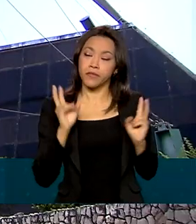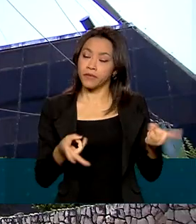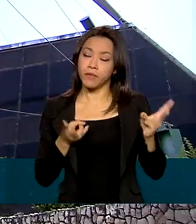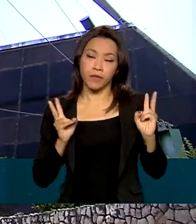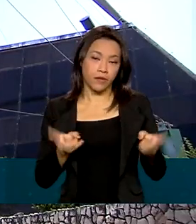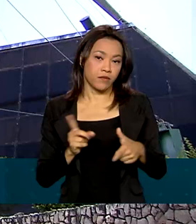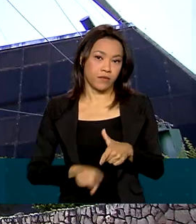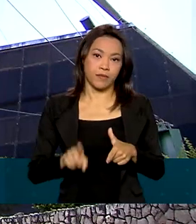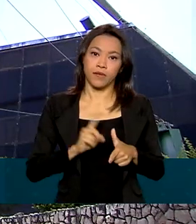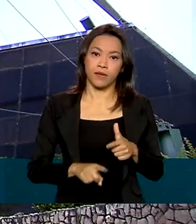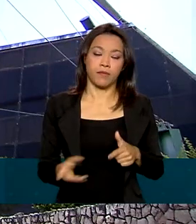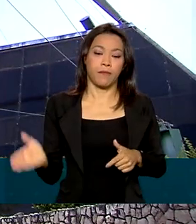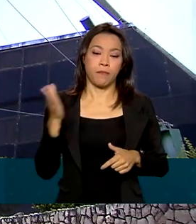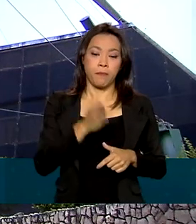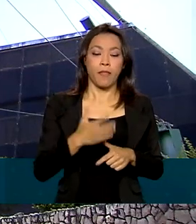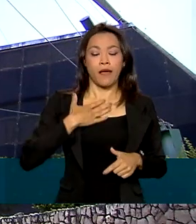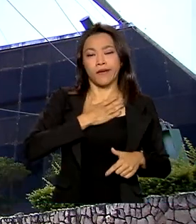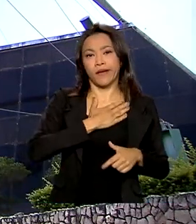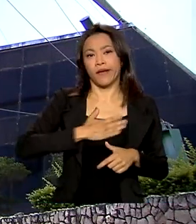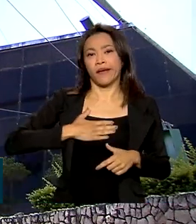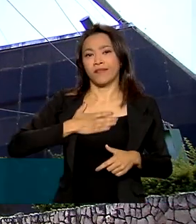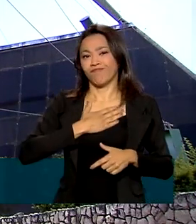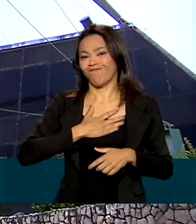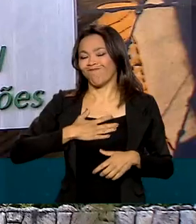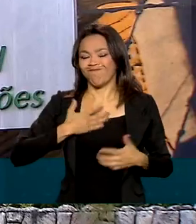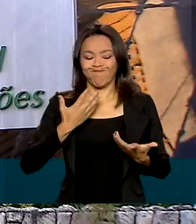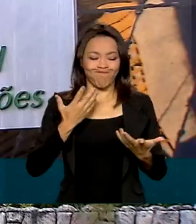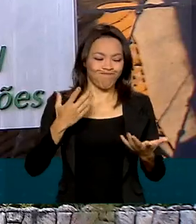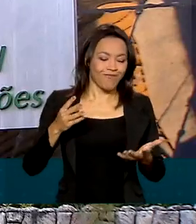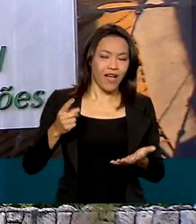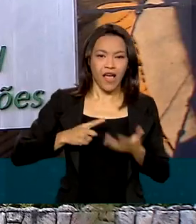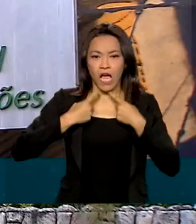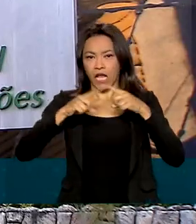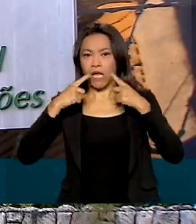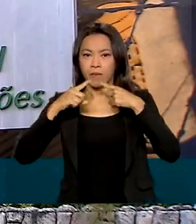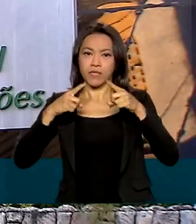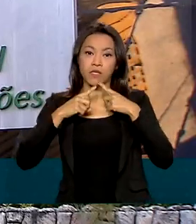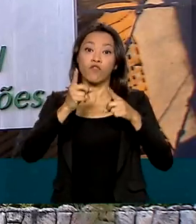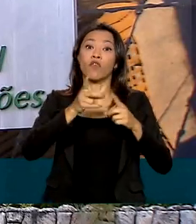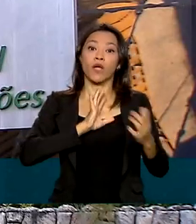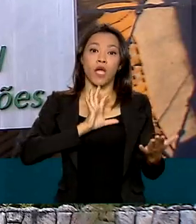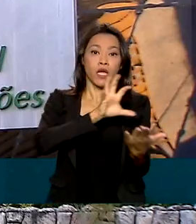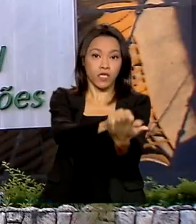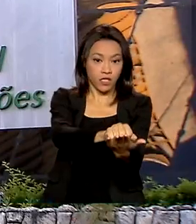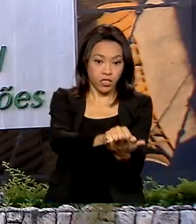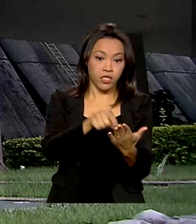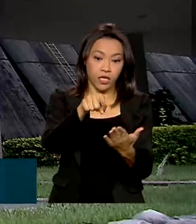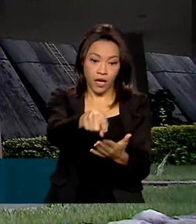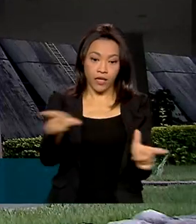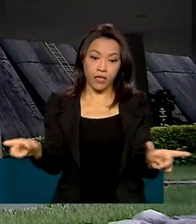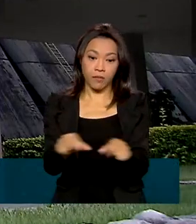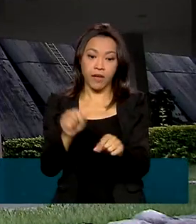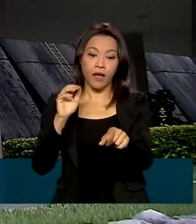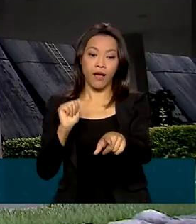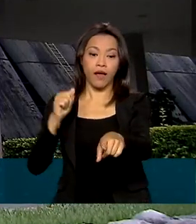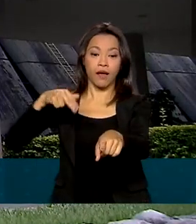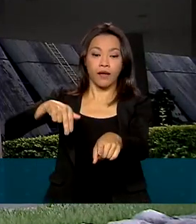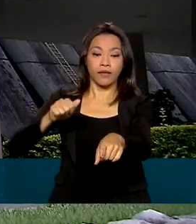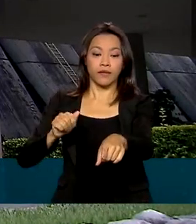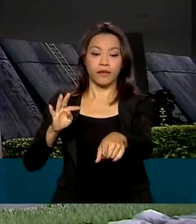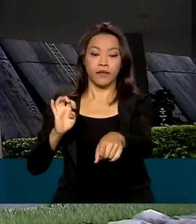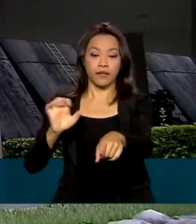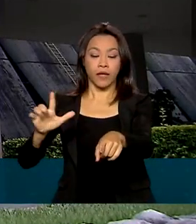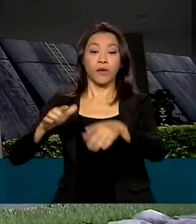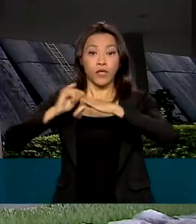mesmos. A insatisfação dos consumidores foi registrada pela Agência Nacional de Telecomunicações, a Anatel, que divulgou o resultado